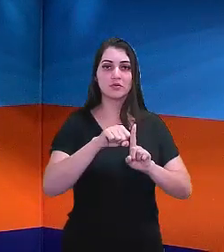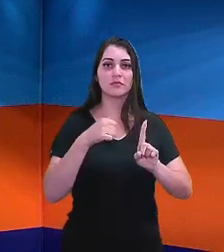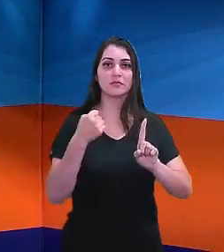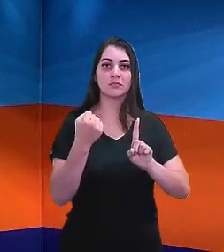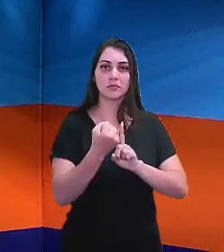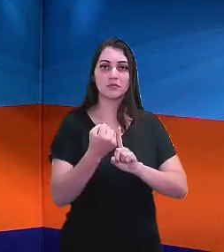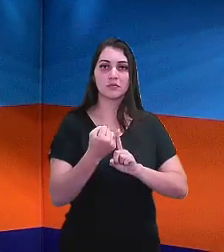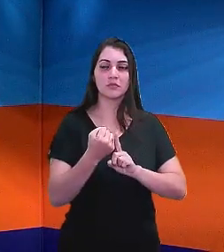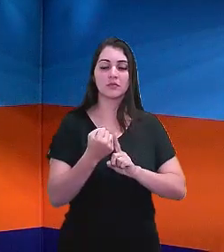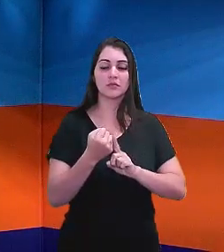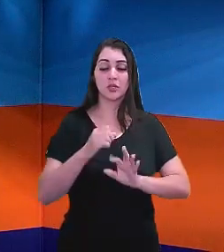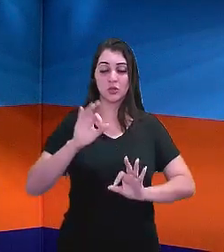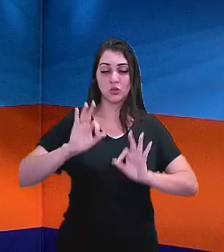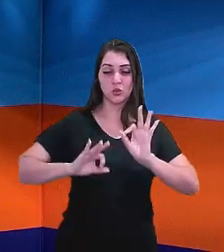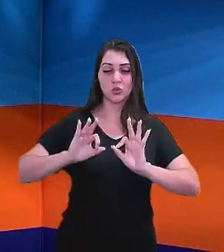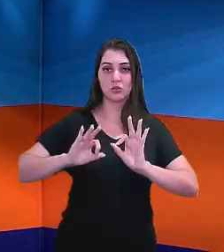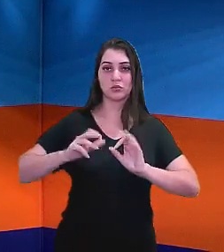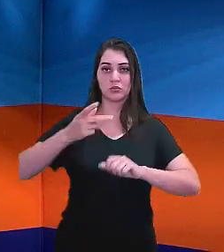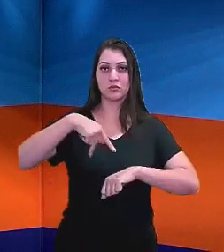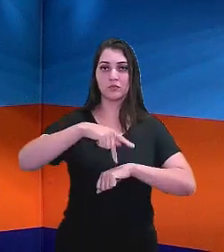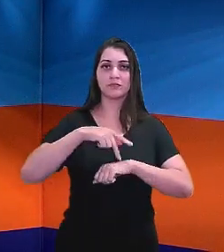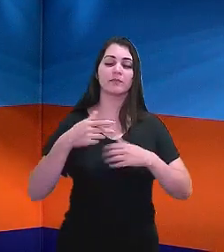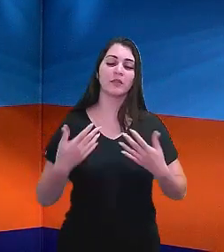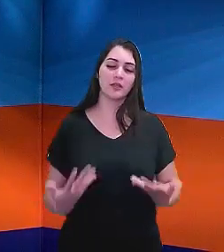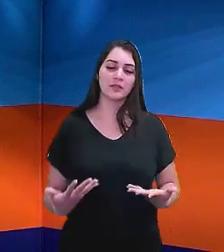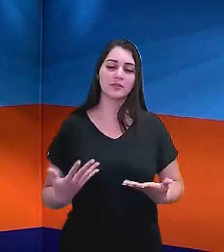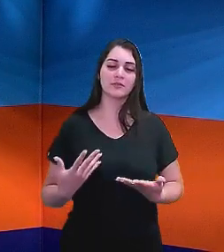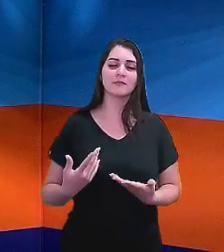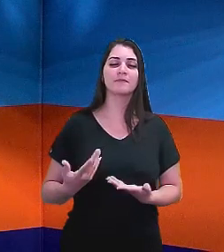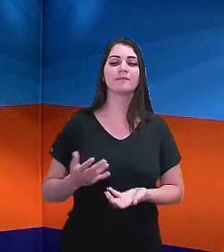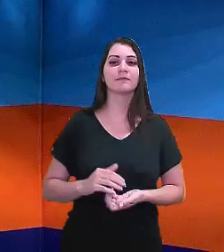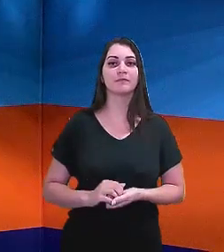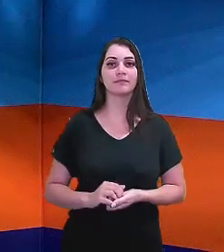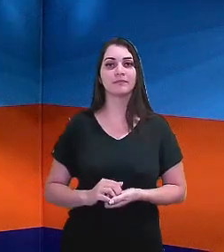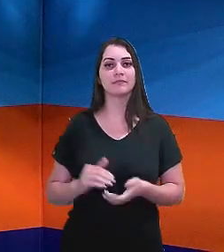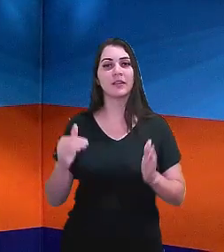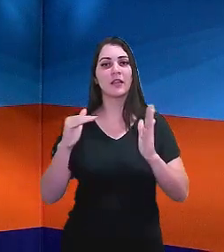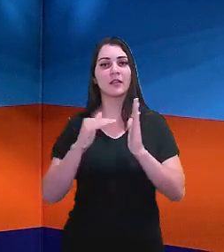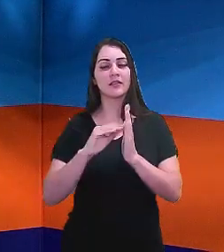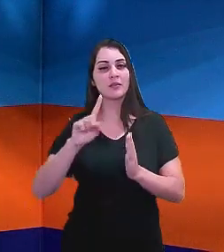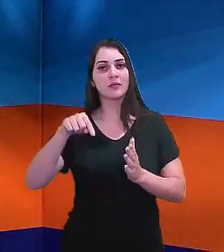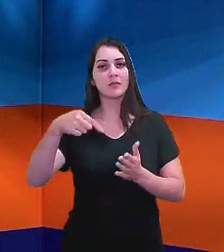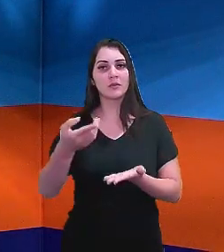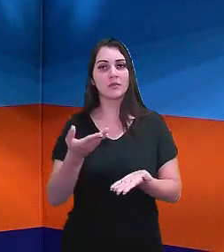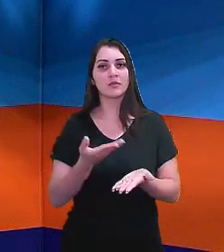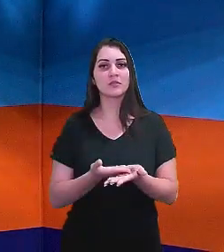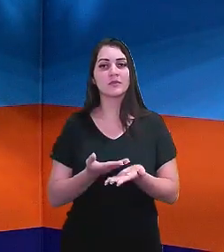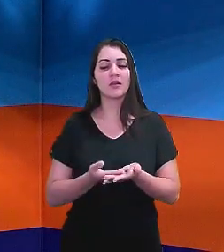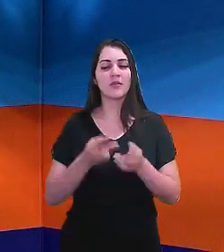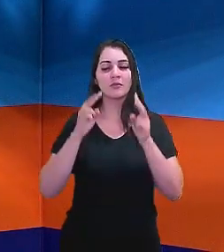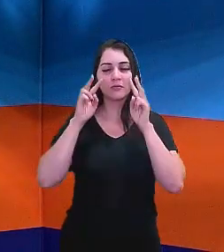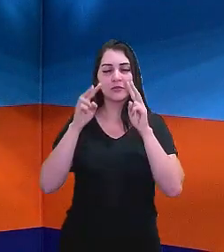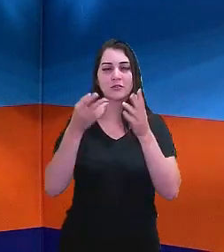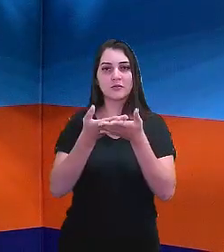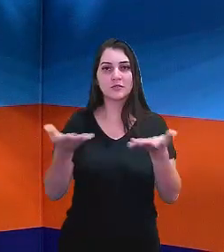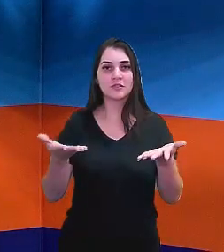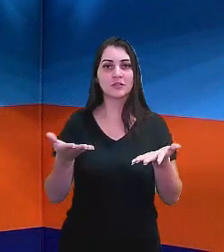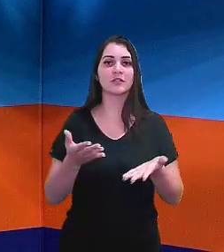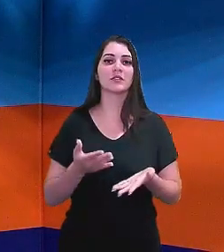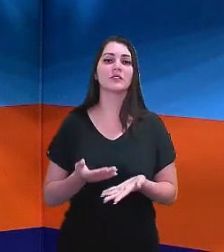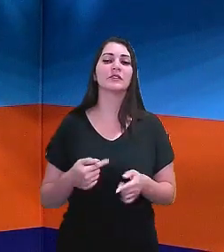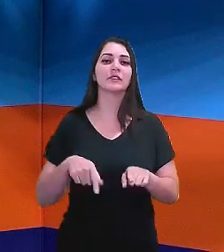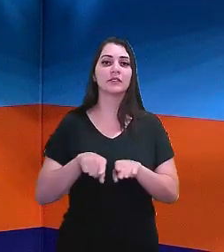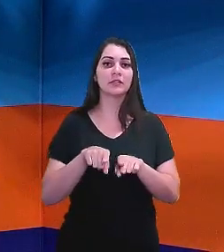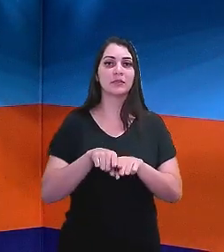que nos formou. Então, é isso, pessoal. Até uma próxima aula. Vejo vocês aí falando